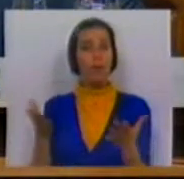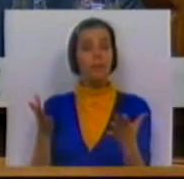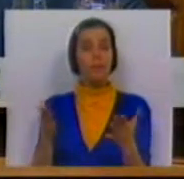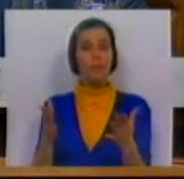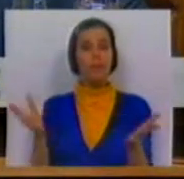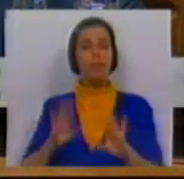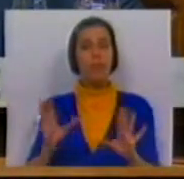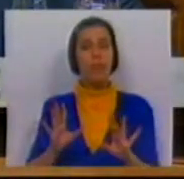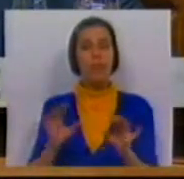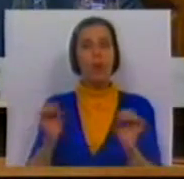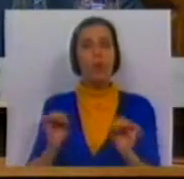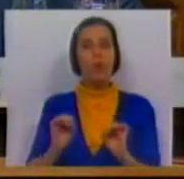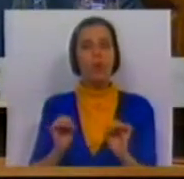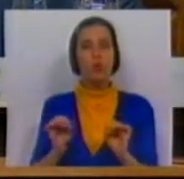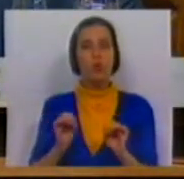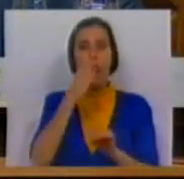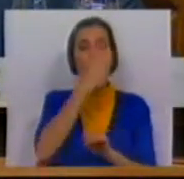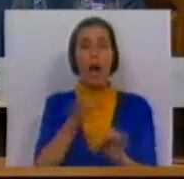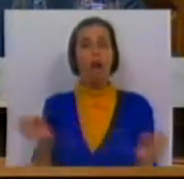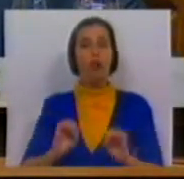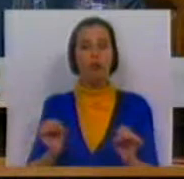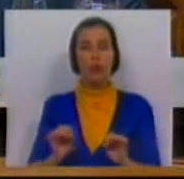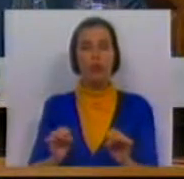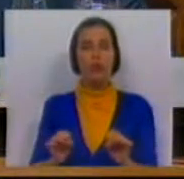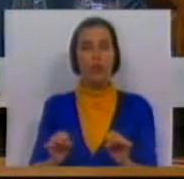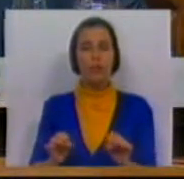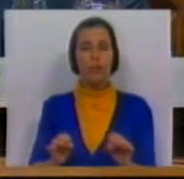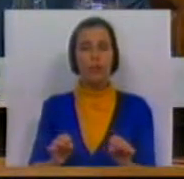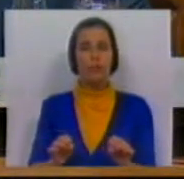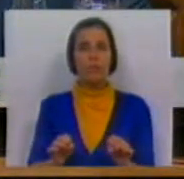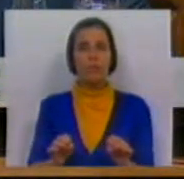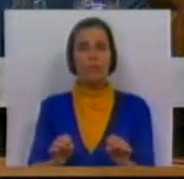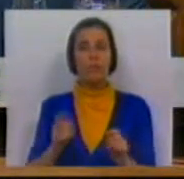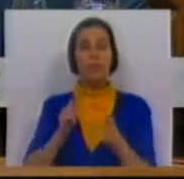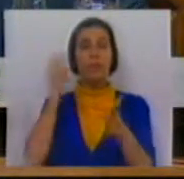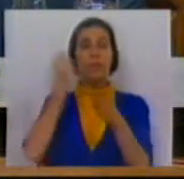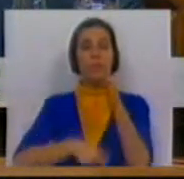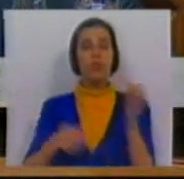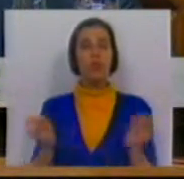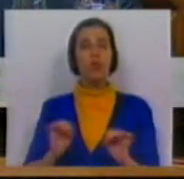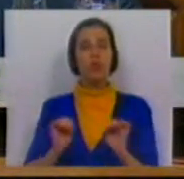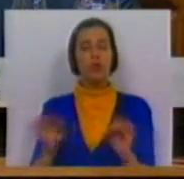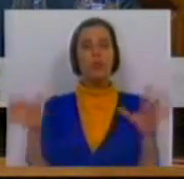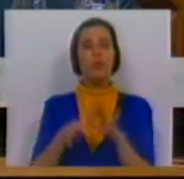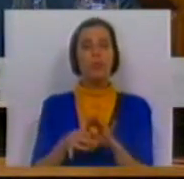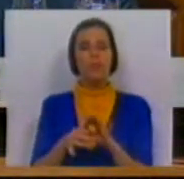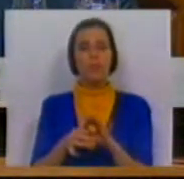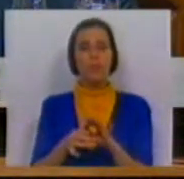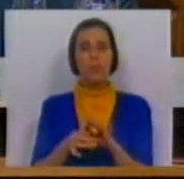não terem aplicado sanções sobre